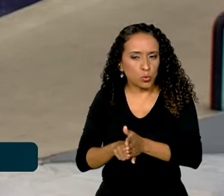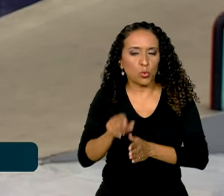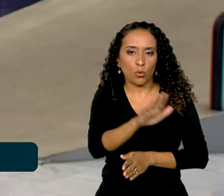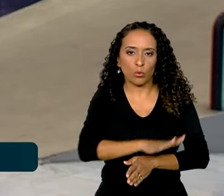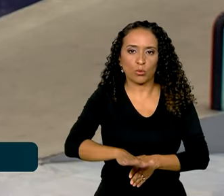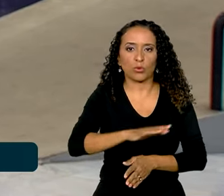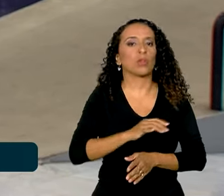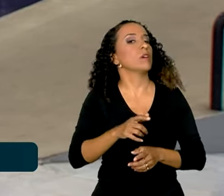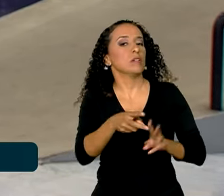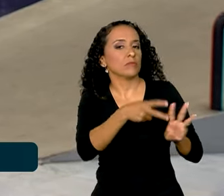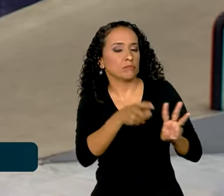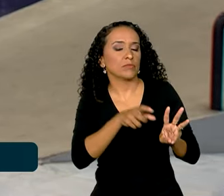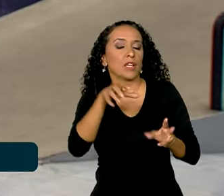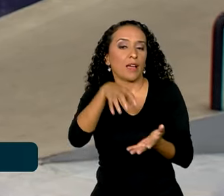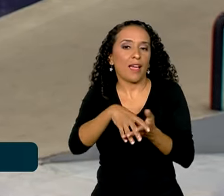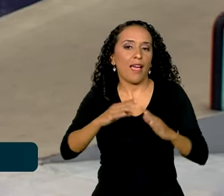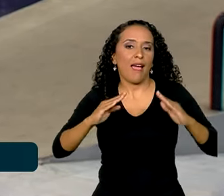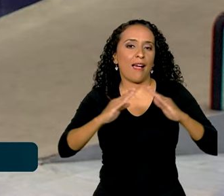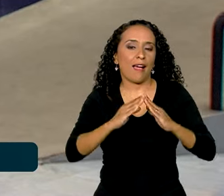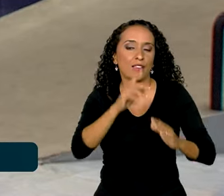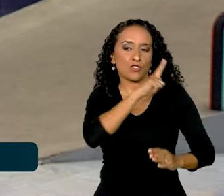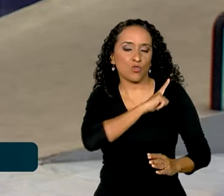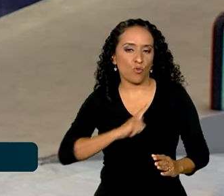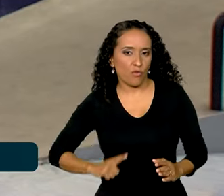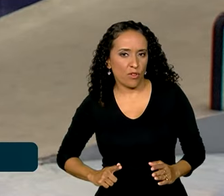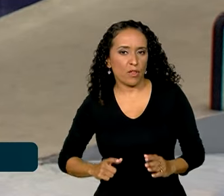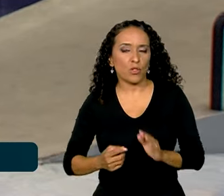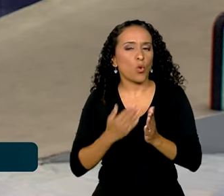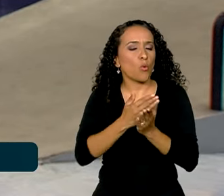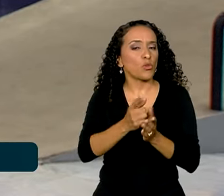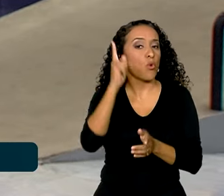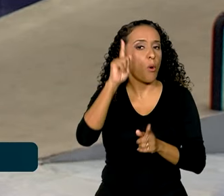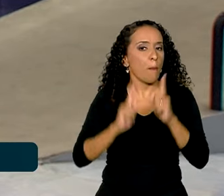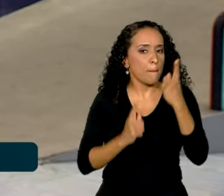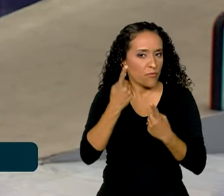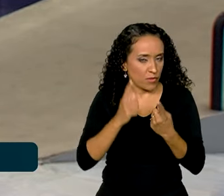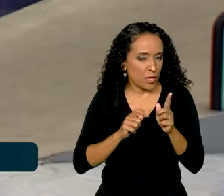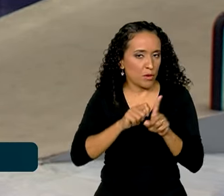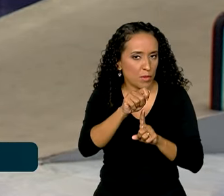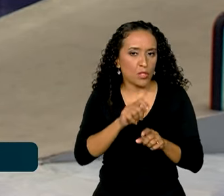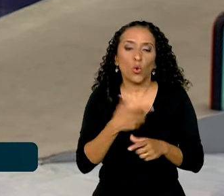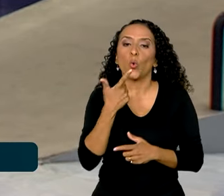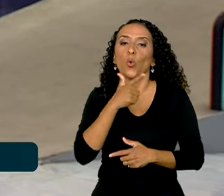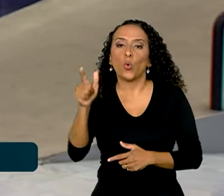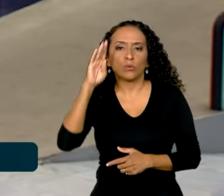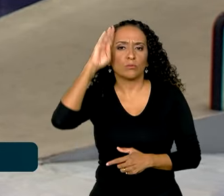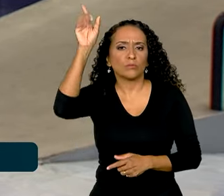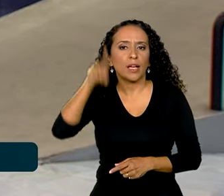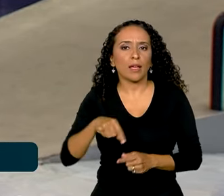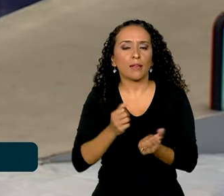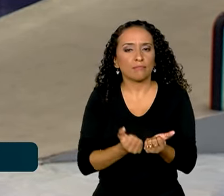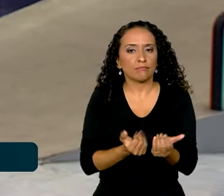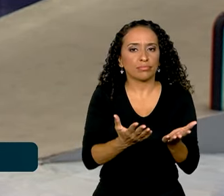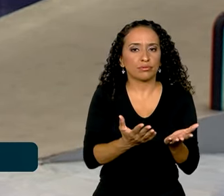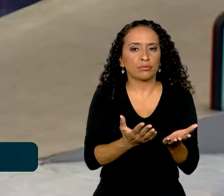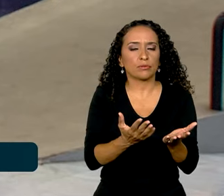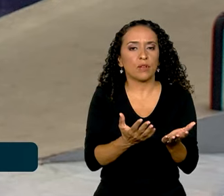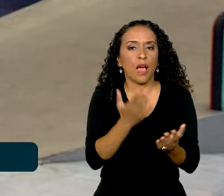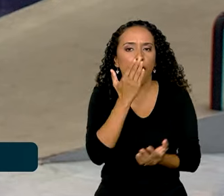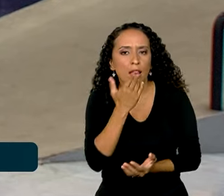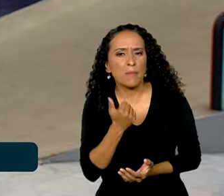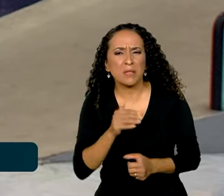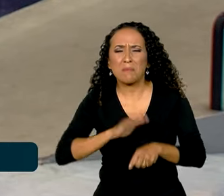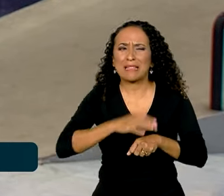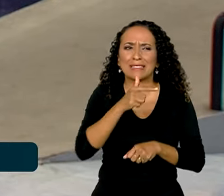como a Casa de Governo, em funcionamento desde fevereiro. Outra ação fundamental é a distribuição de alimentos. Foram mais de